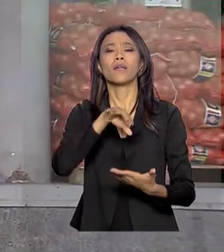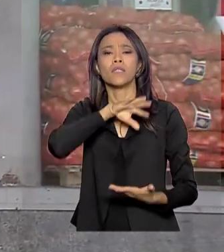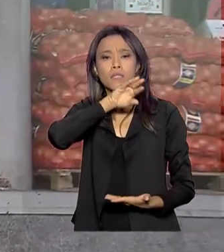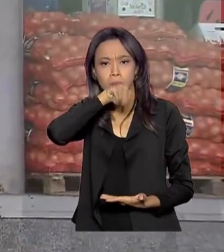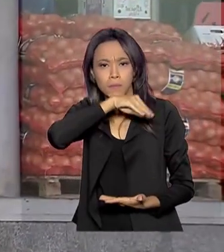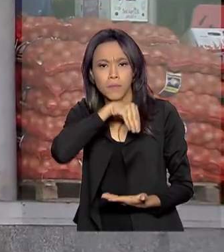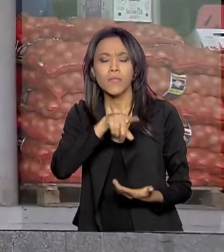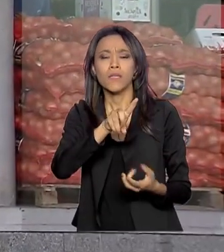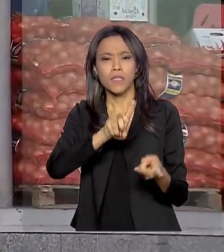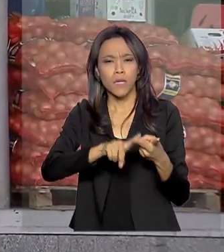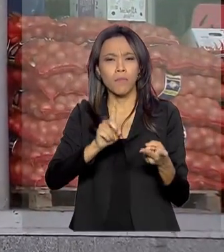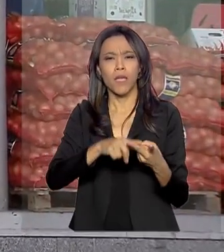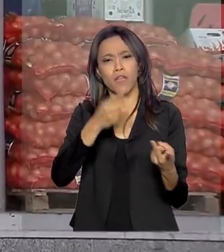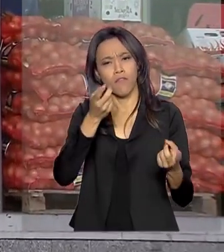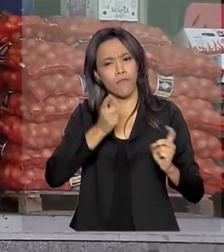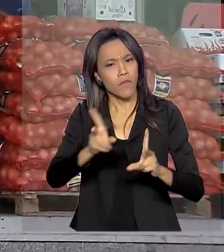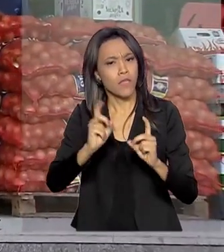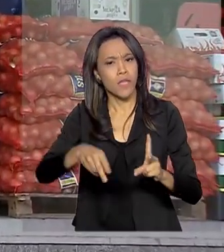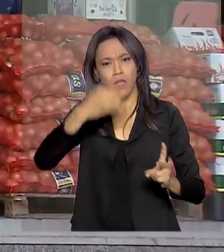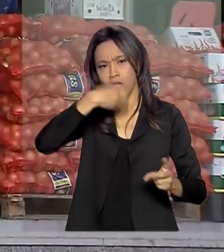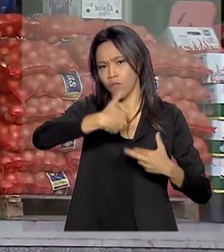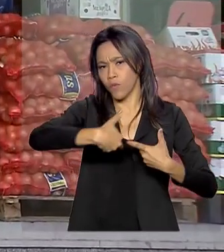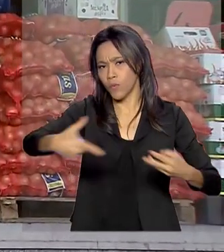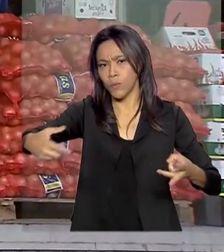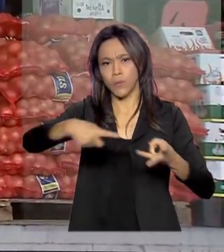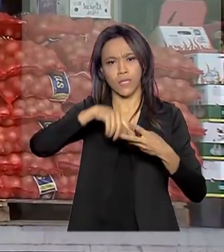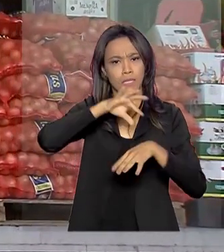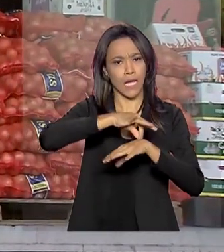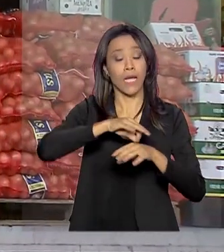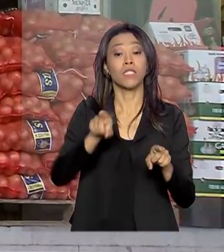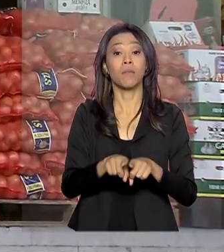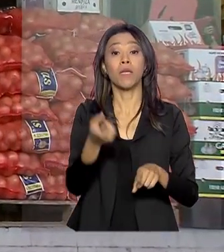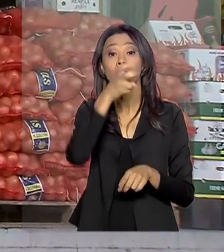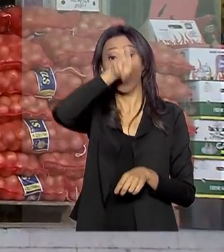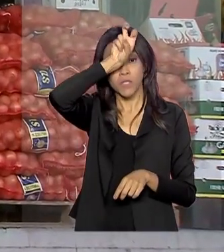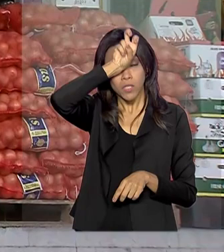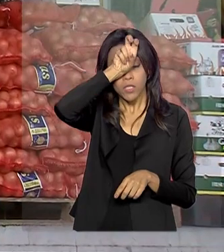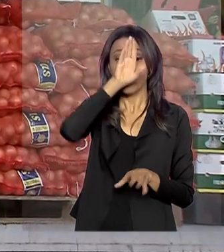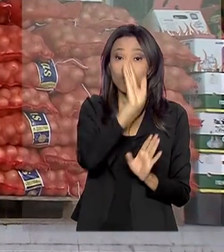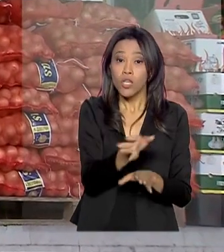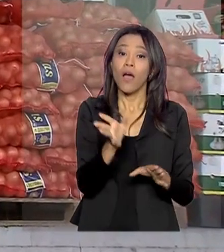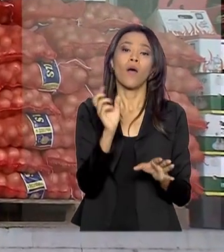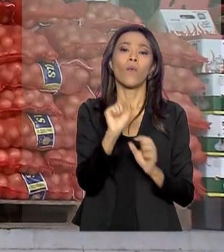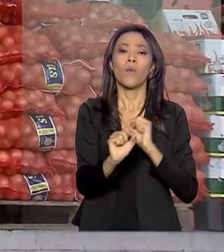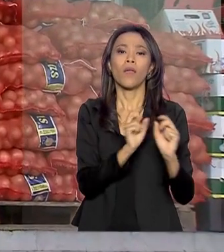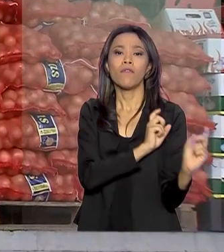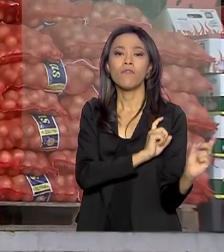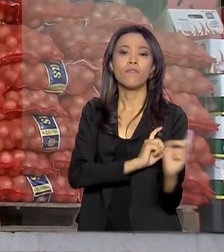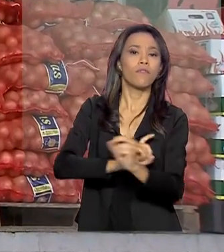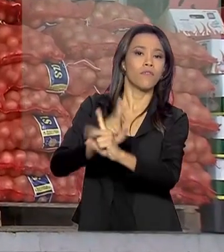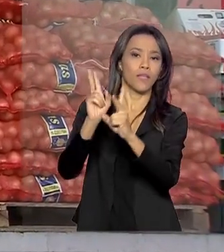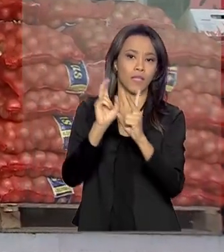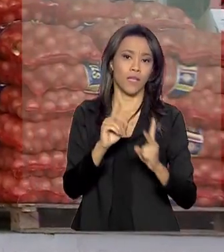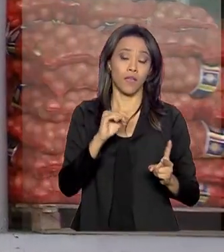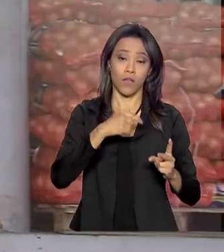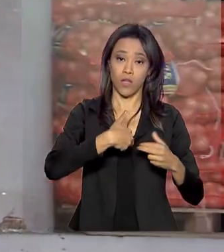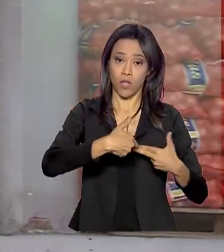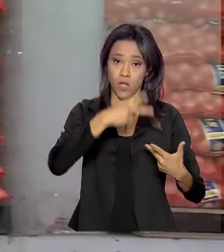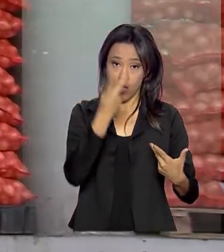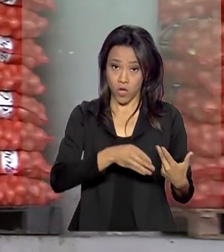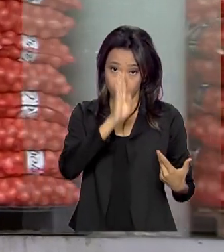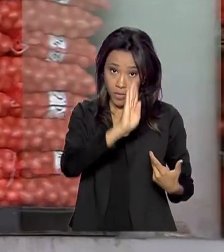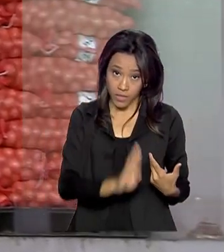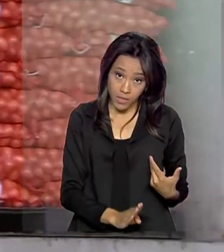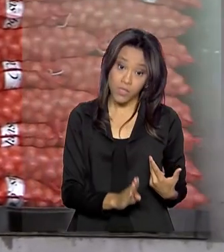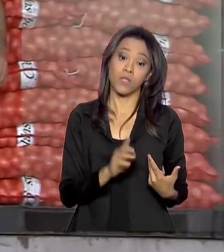importação de frutas, carnes e vegetais do Brasil. No Egito, foi fechado o acordo para a abertura do mercado para produtos lácteos brasileiros, o que era